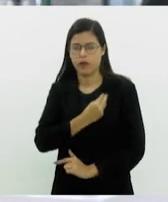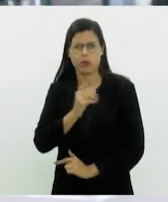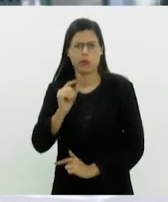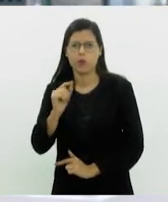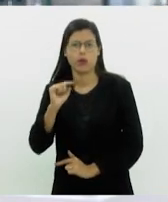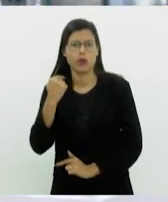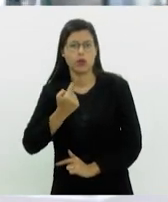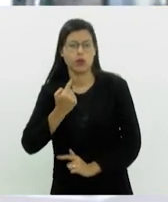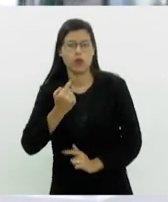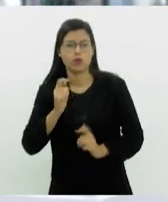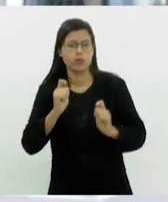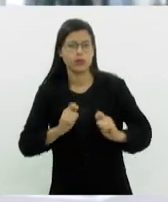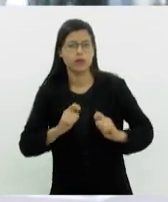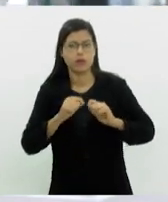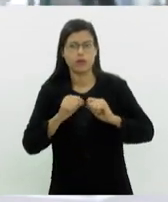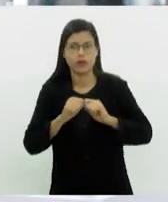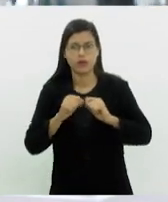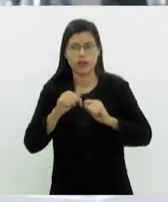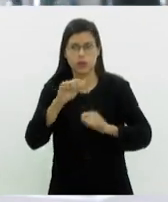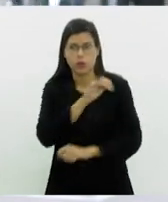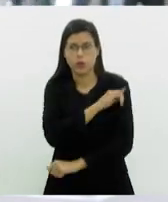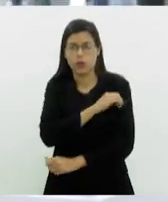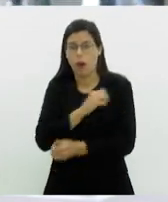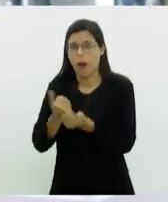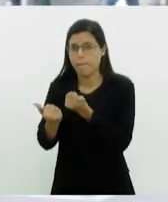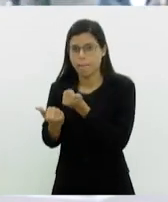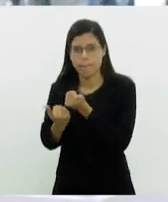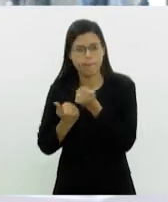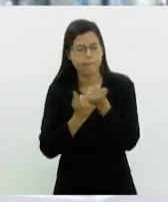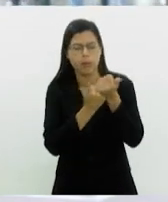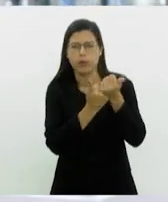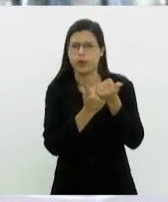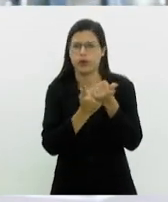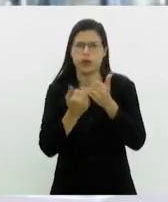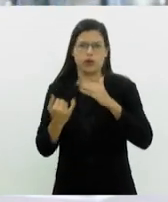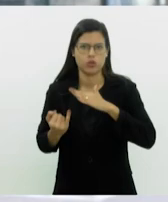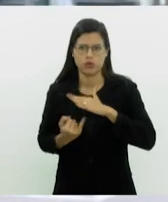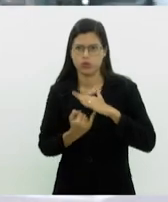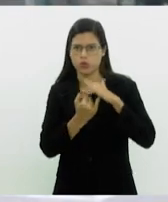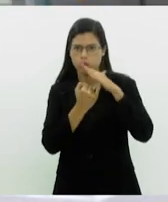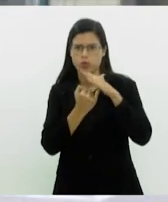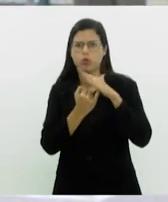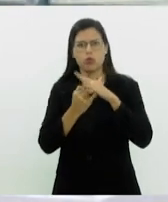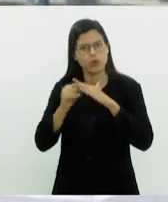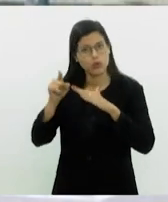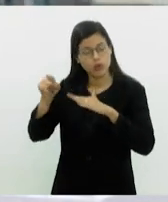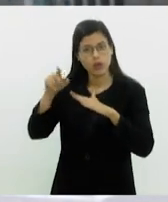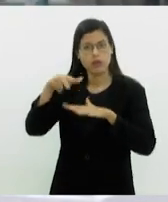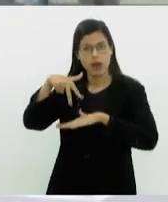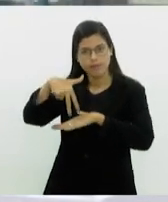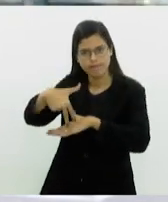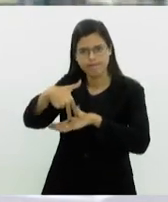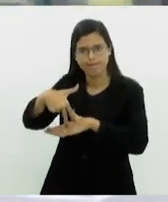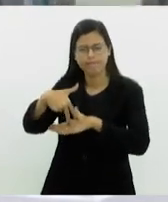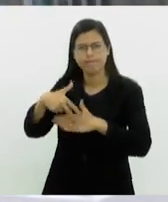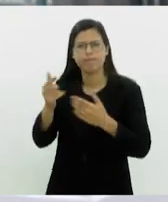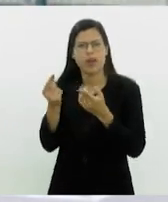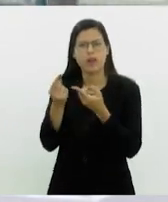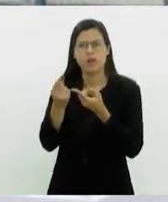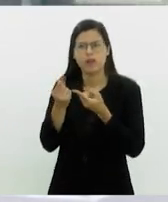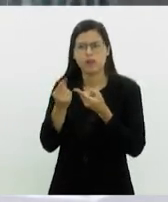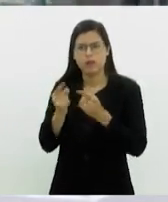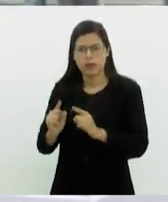fazer aqui no Rio de Janeiro é apoiar, principalmente, organizações que estão atuando na linha de frente, enfrentando